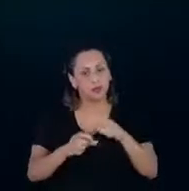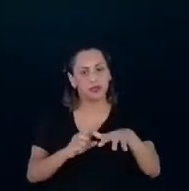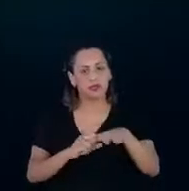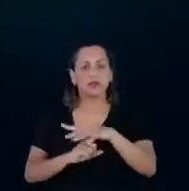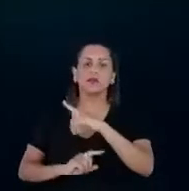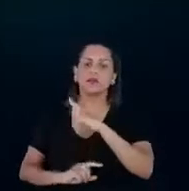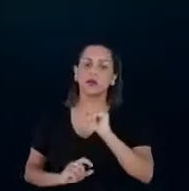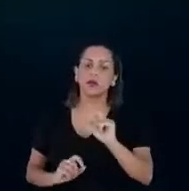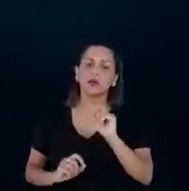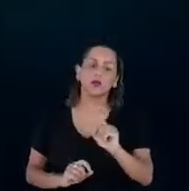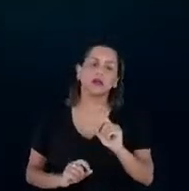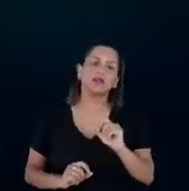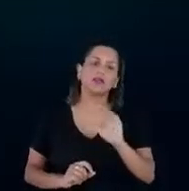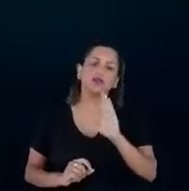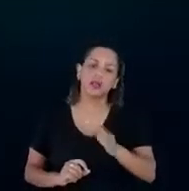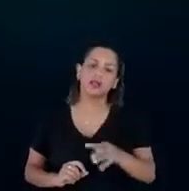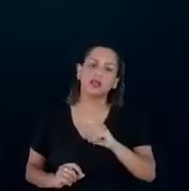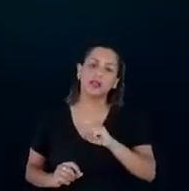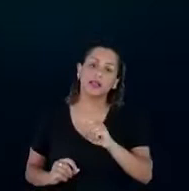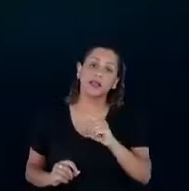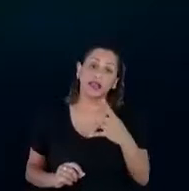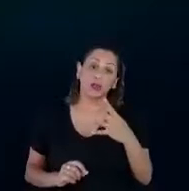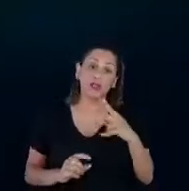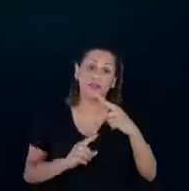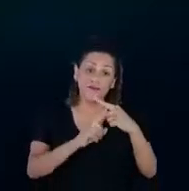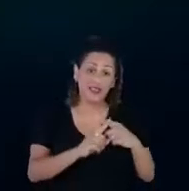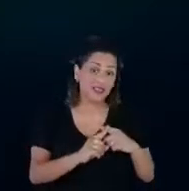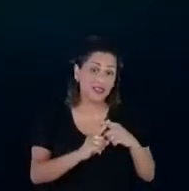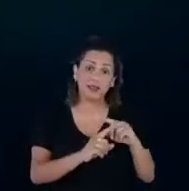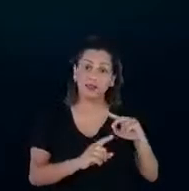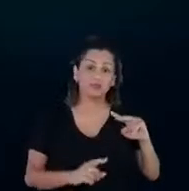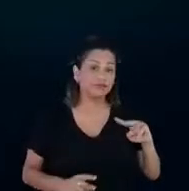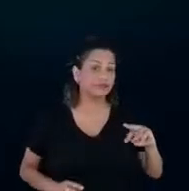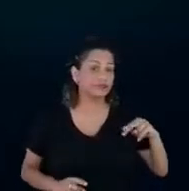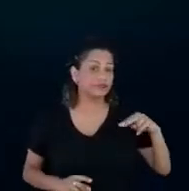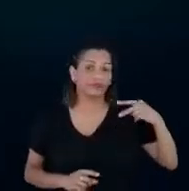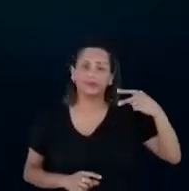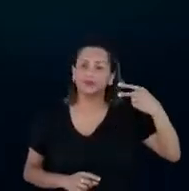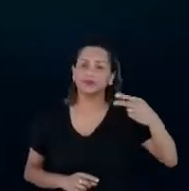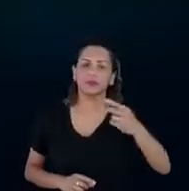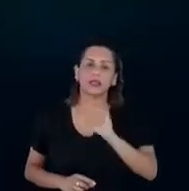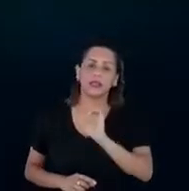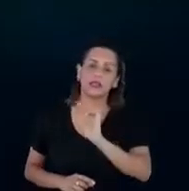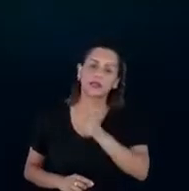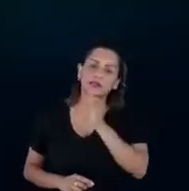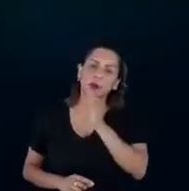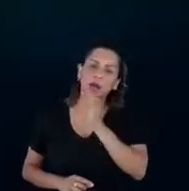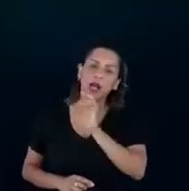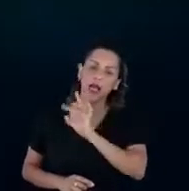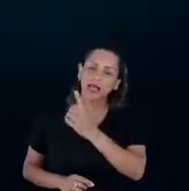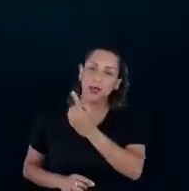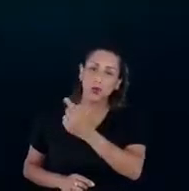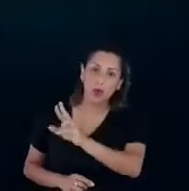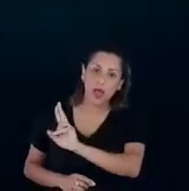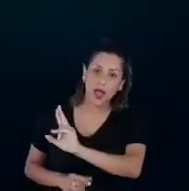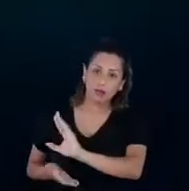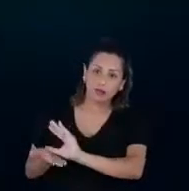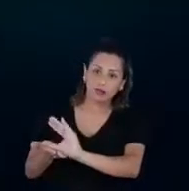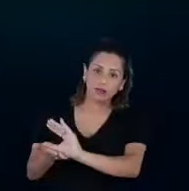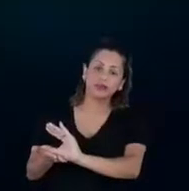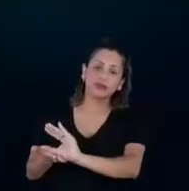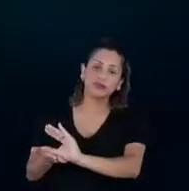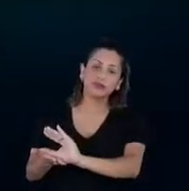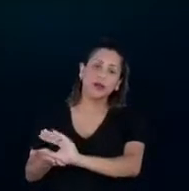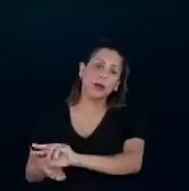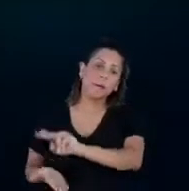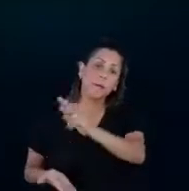14 vezes mais, a cada um real, melhor dizendo, a cada um real investido em eficiência energética, é como se a gente